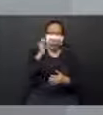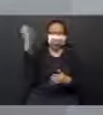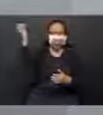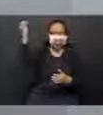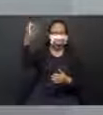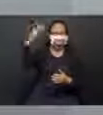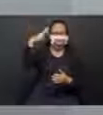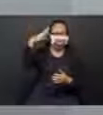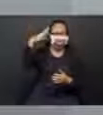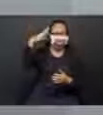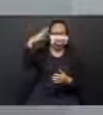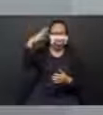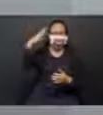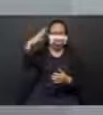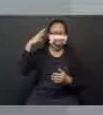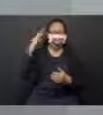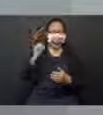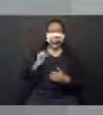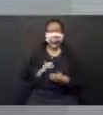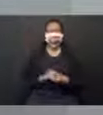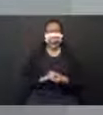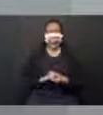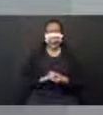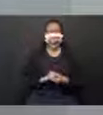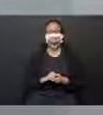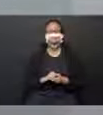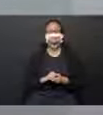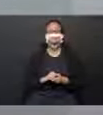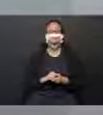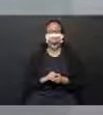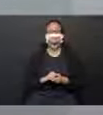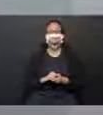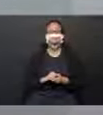Olha! Que ser muito bacana que nós temos, hein?